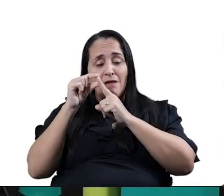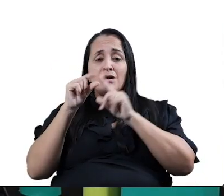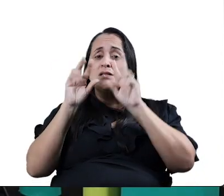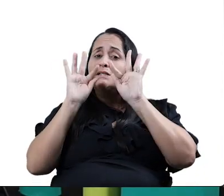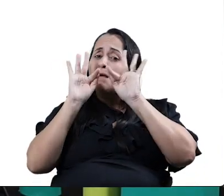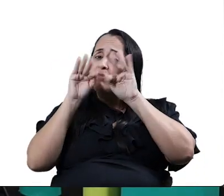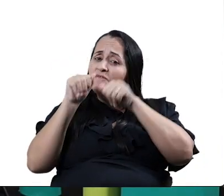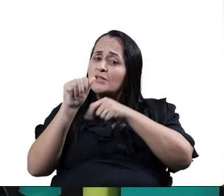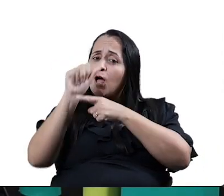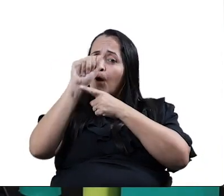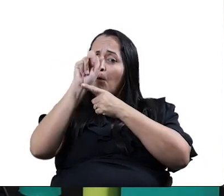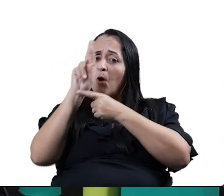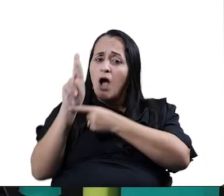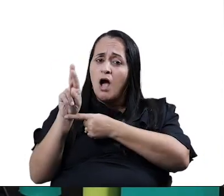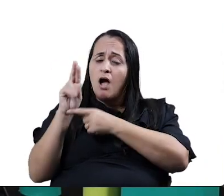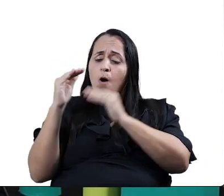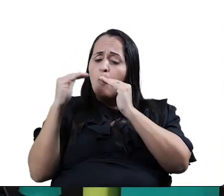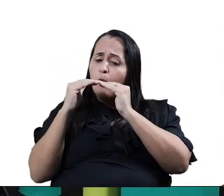Tirar.